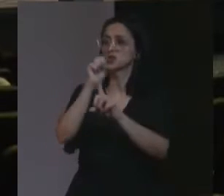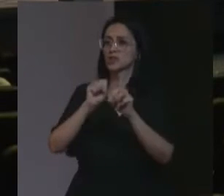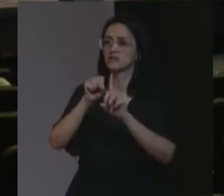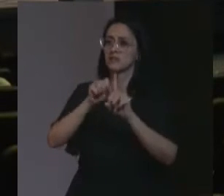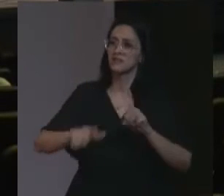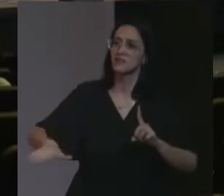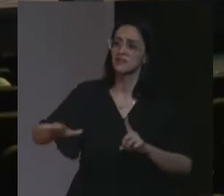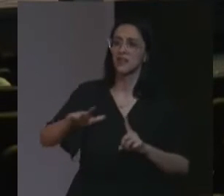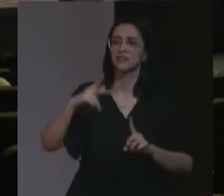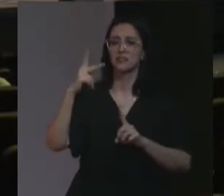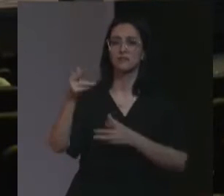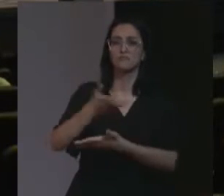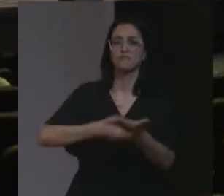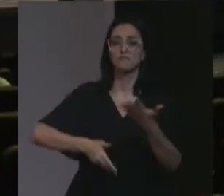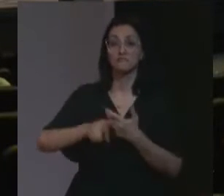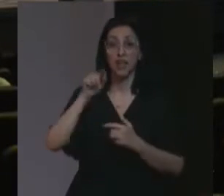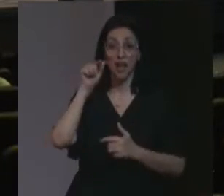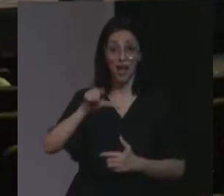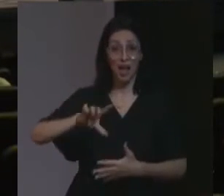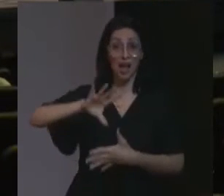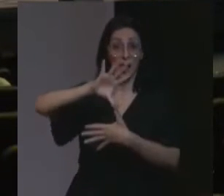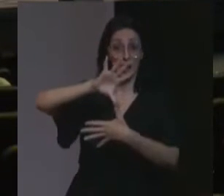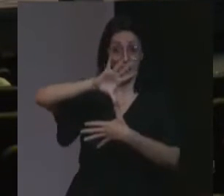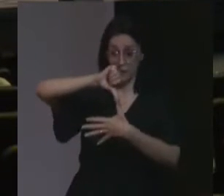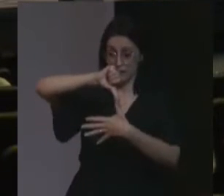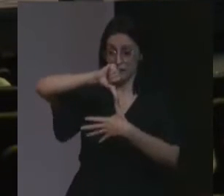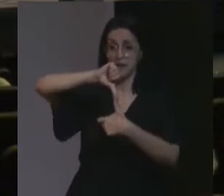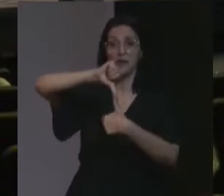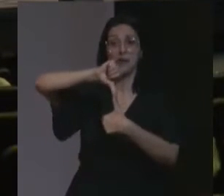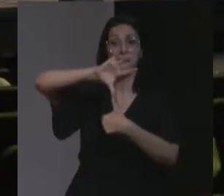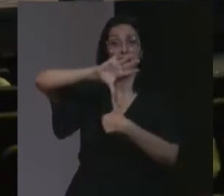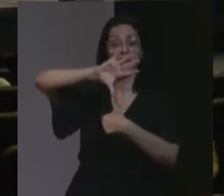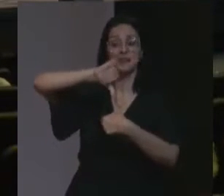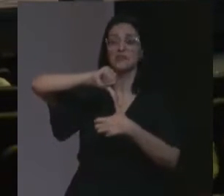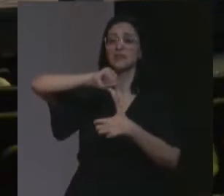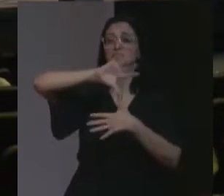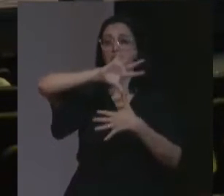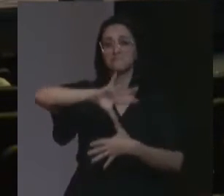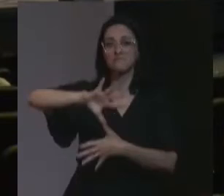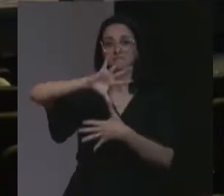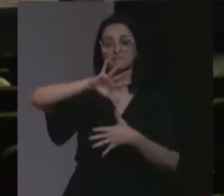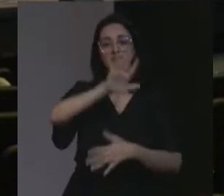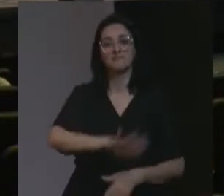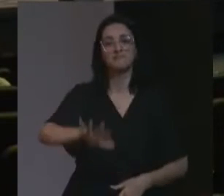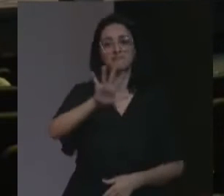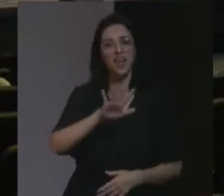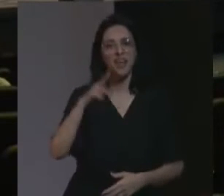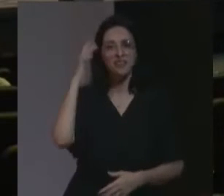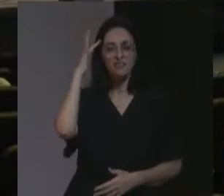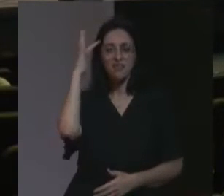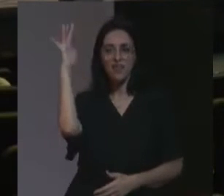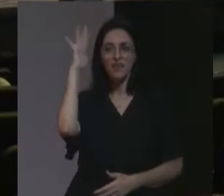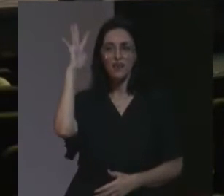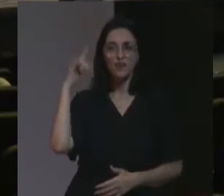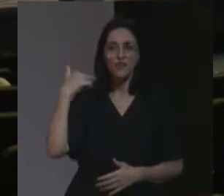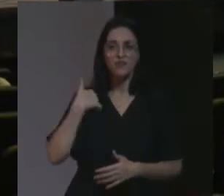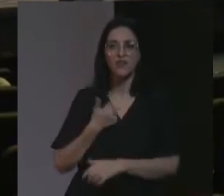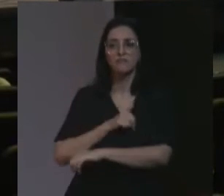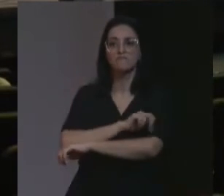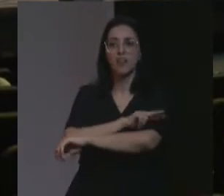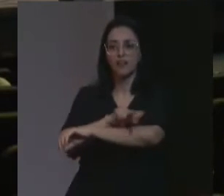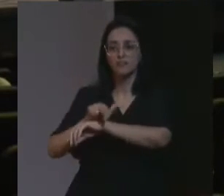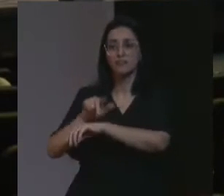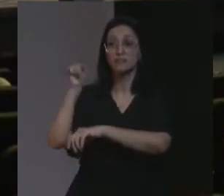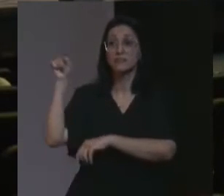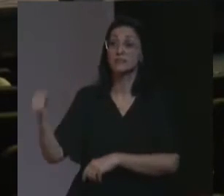desenvolvede, e foi na América, que se desenvolveu, a teoria, as grandes teorias, raciais,